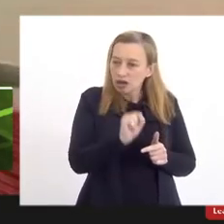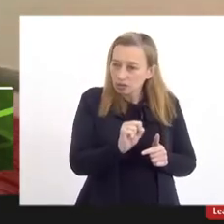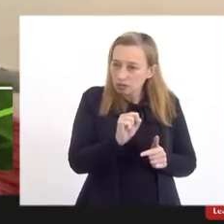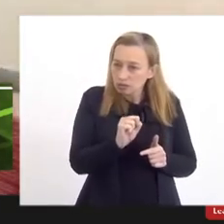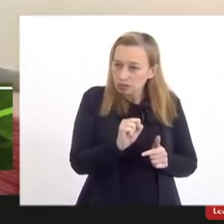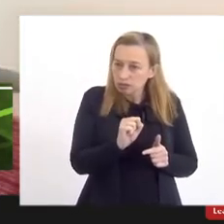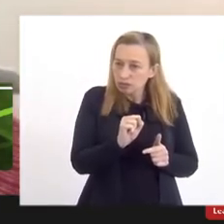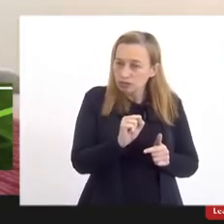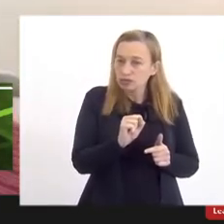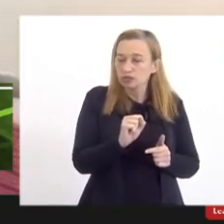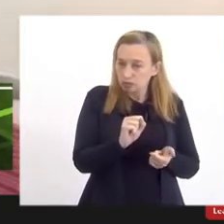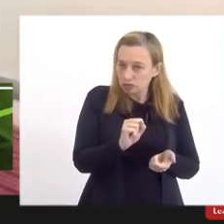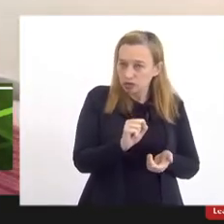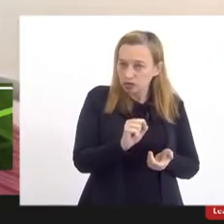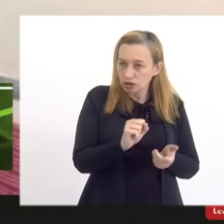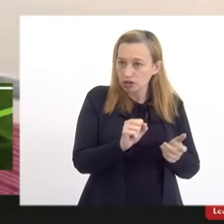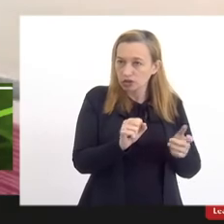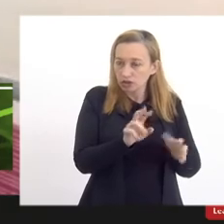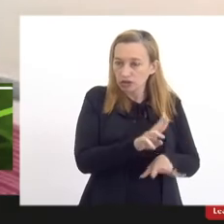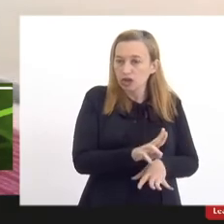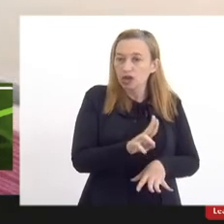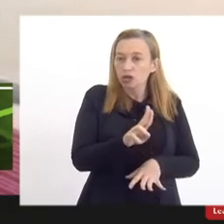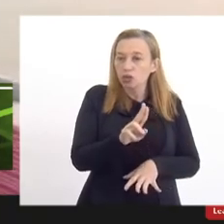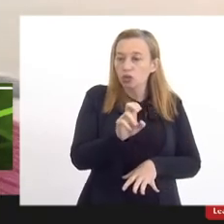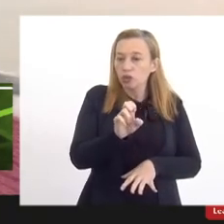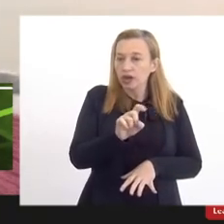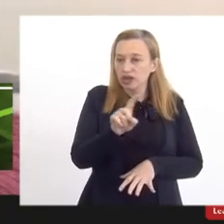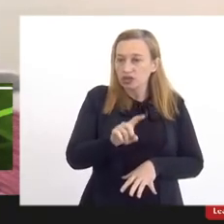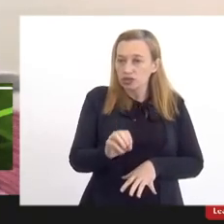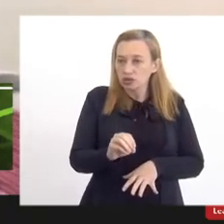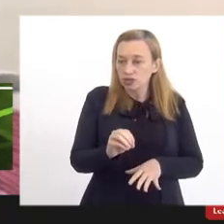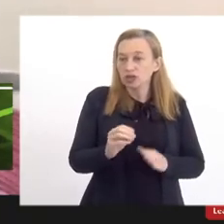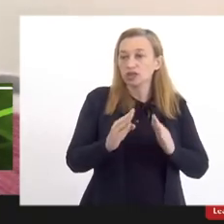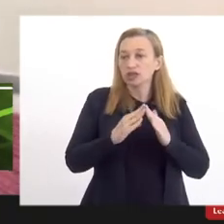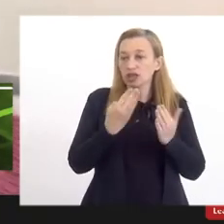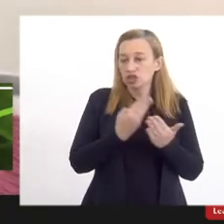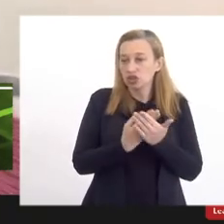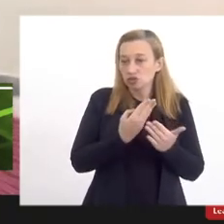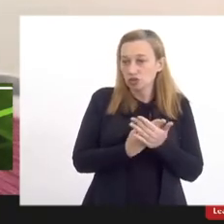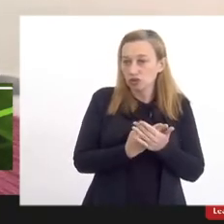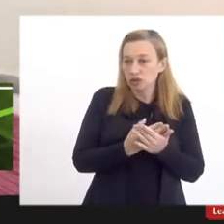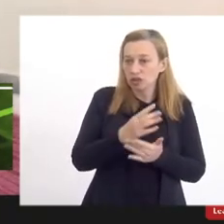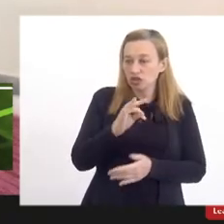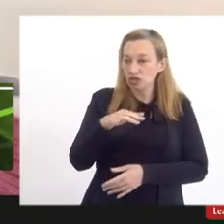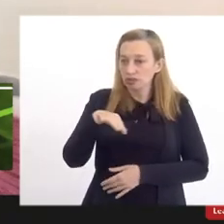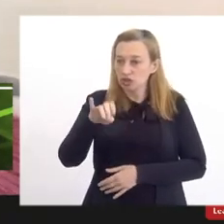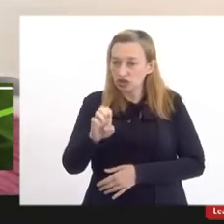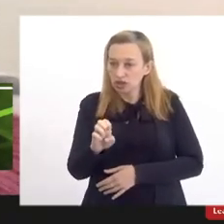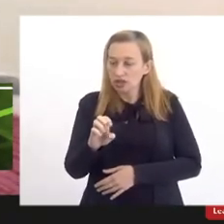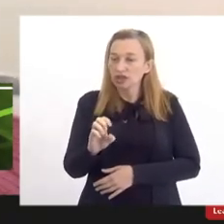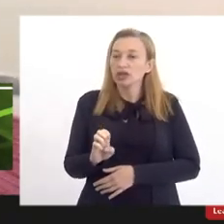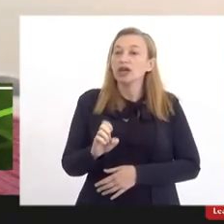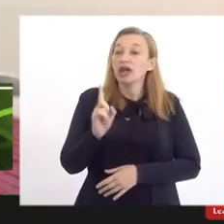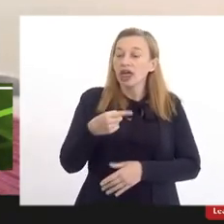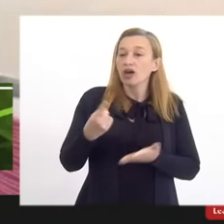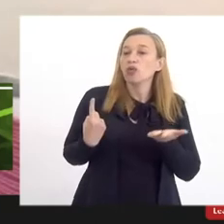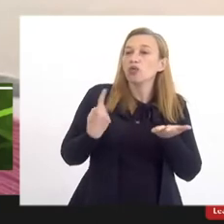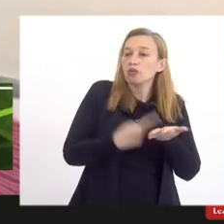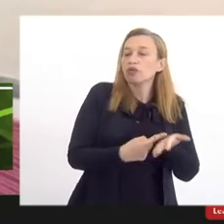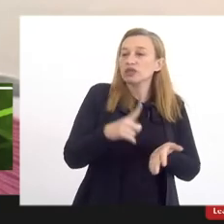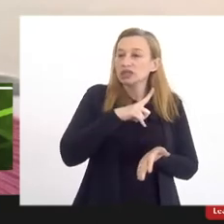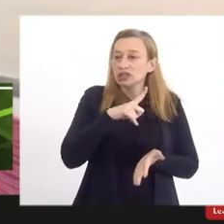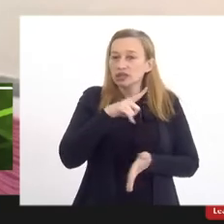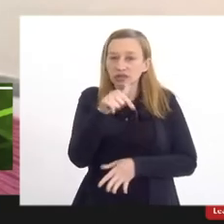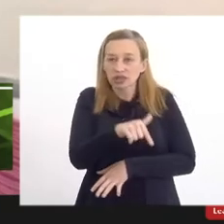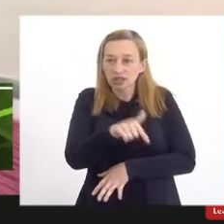campus físico afinal hoje a UESO funciona na escola estadual Saracubichek é um dos compromissos que a gente tem que ter aqui